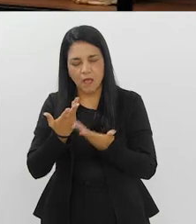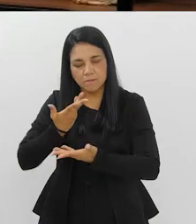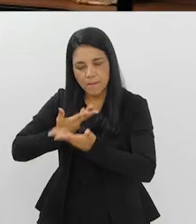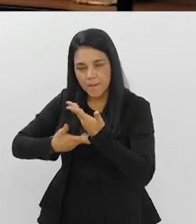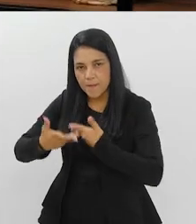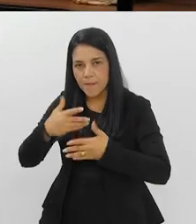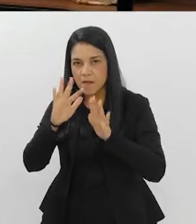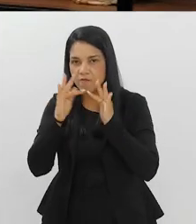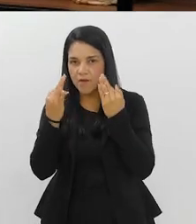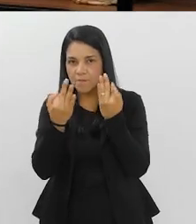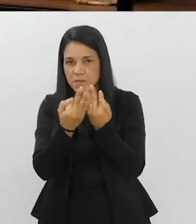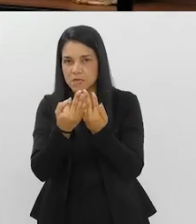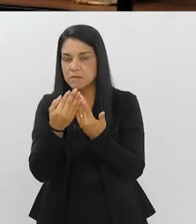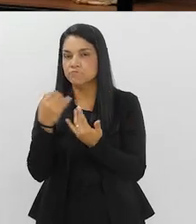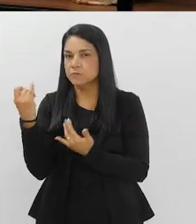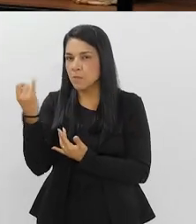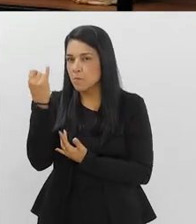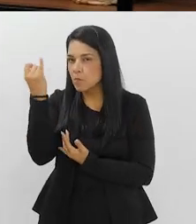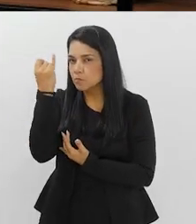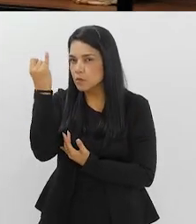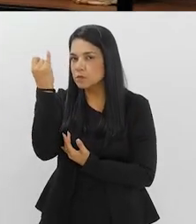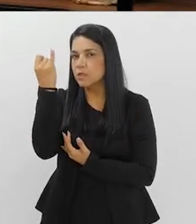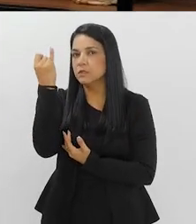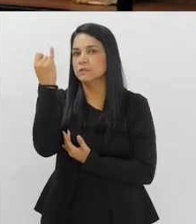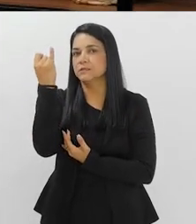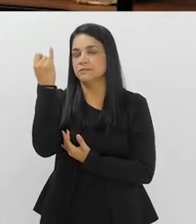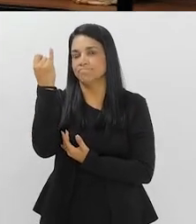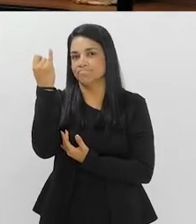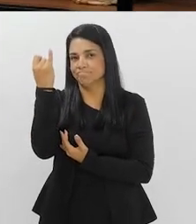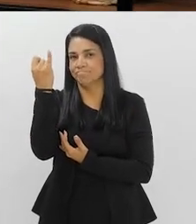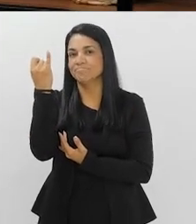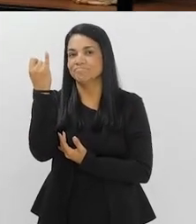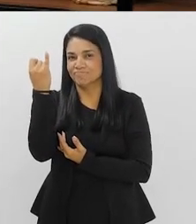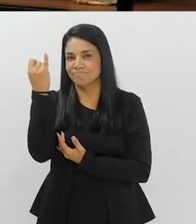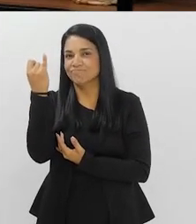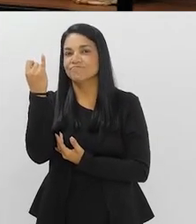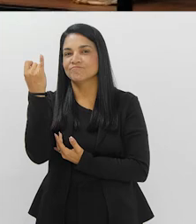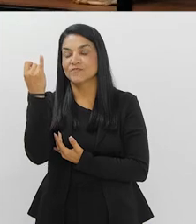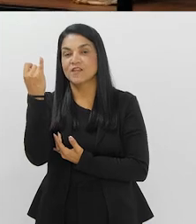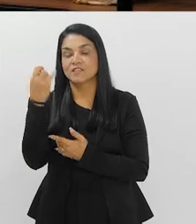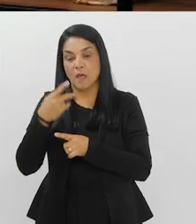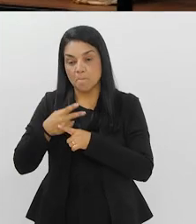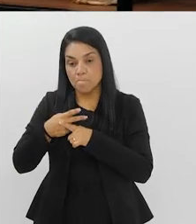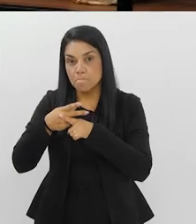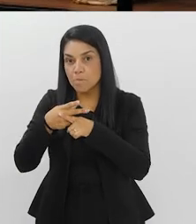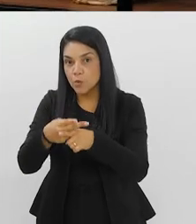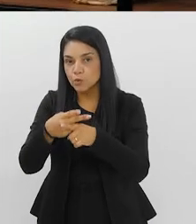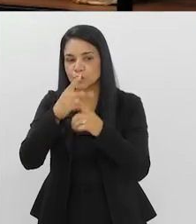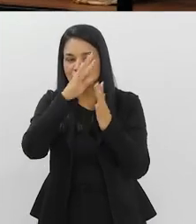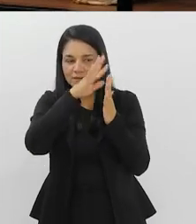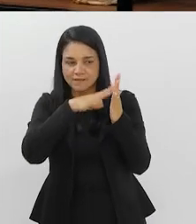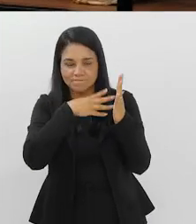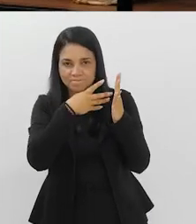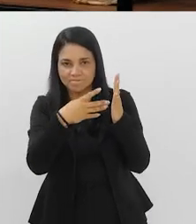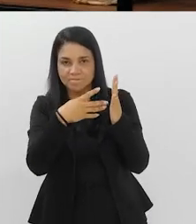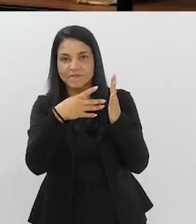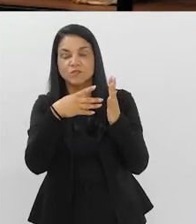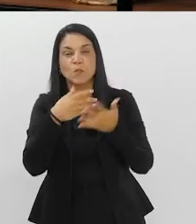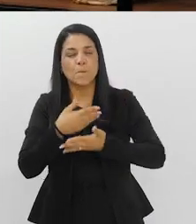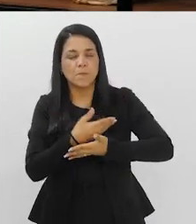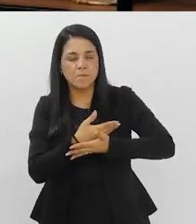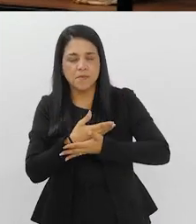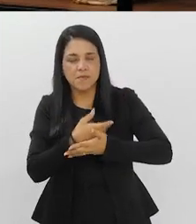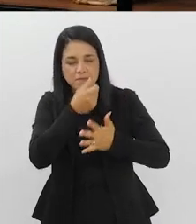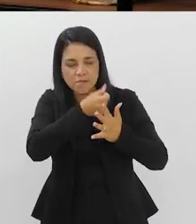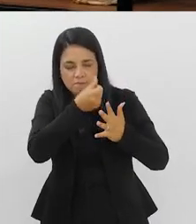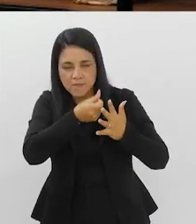aquelas famílias, né? Da importância também deles trazerem, né? No sentido dessa buscativa também,